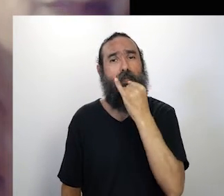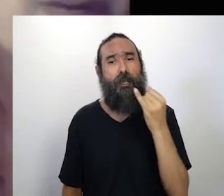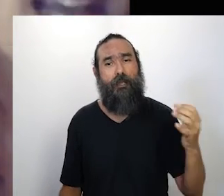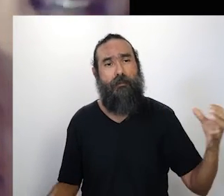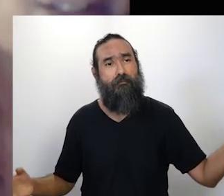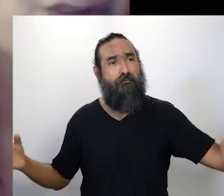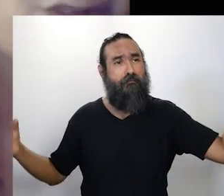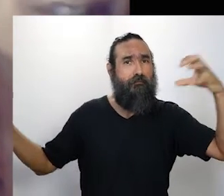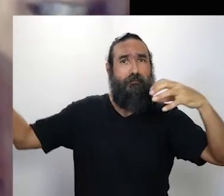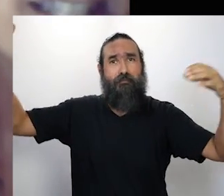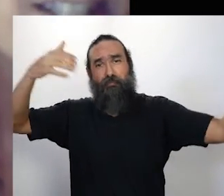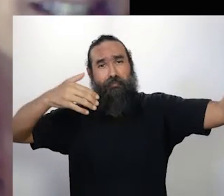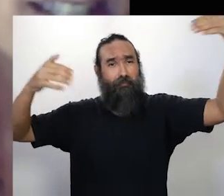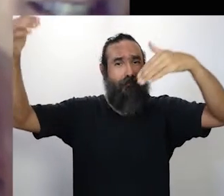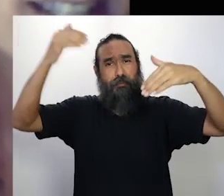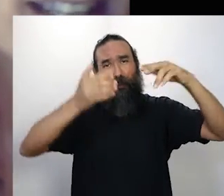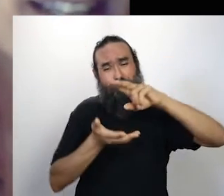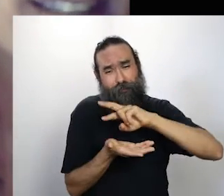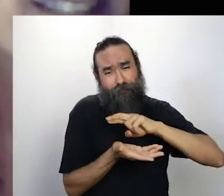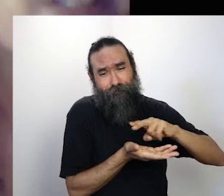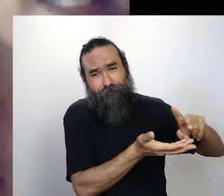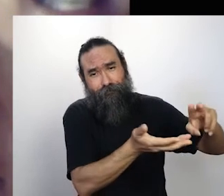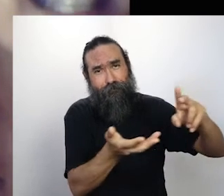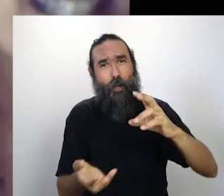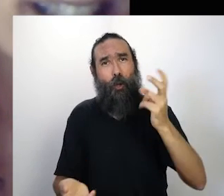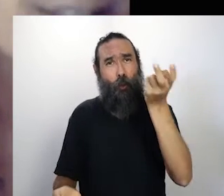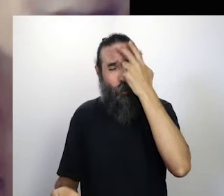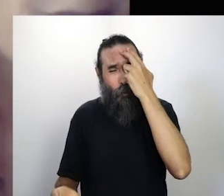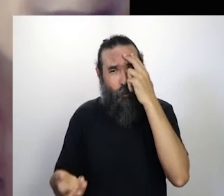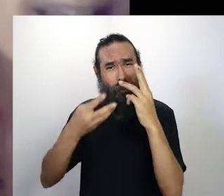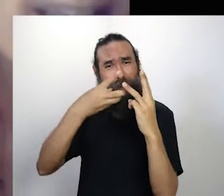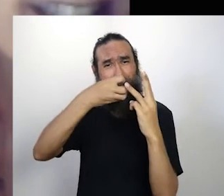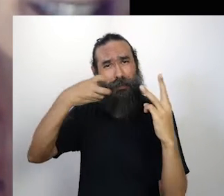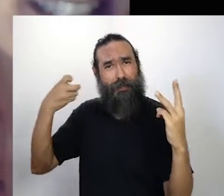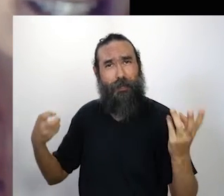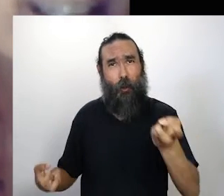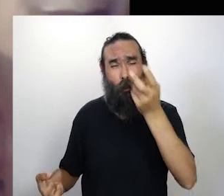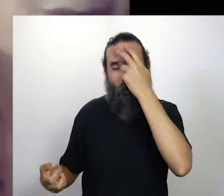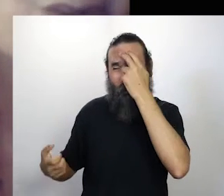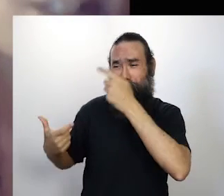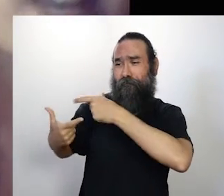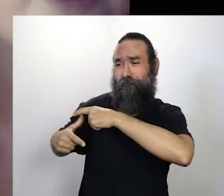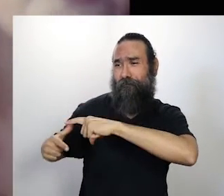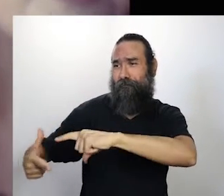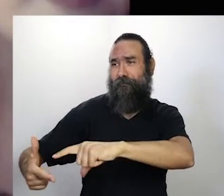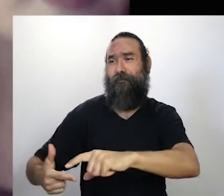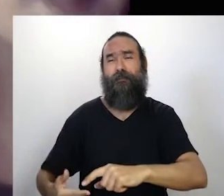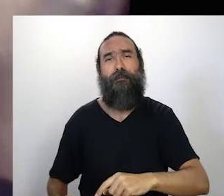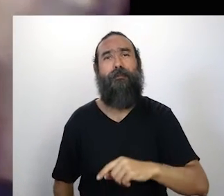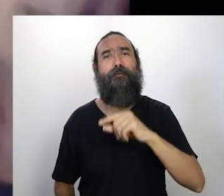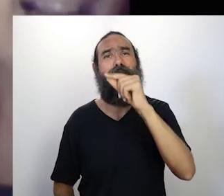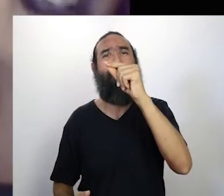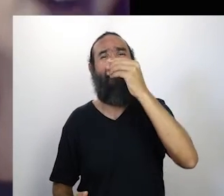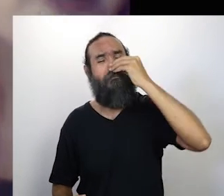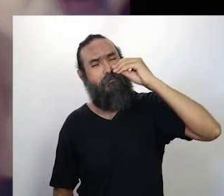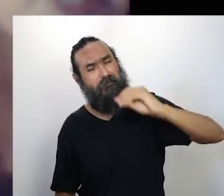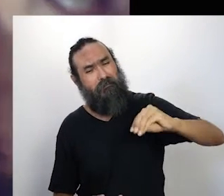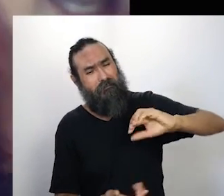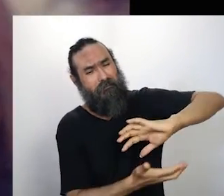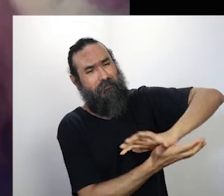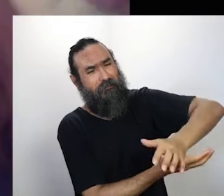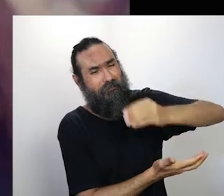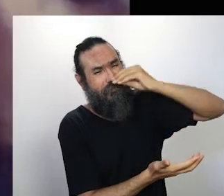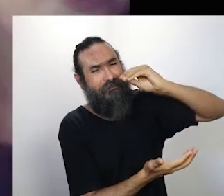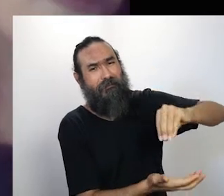cultura popular, as culturas indígenas, tão esquecidas normalmente da produção musical, do